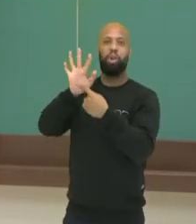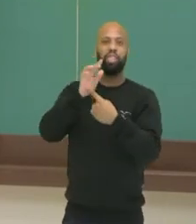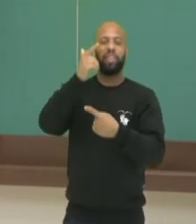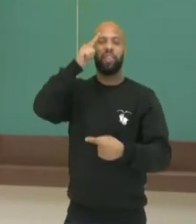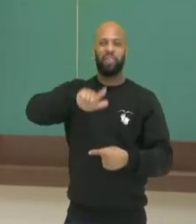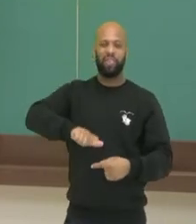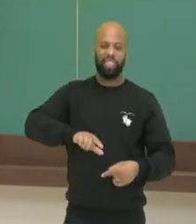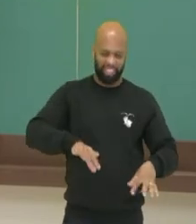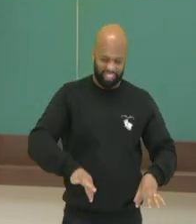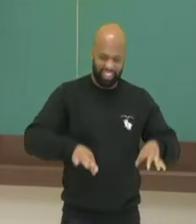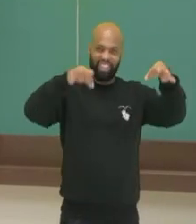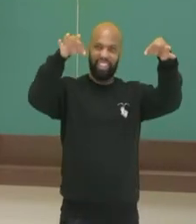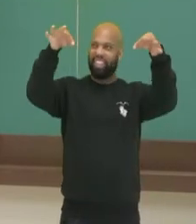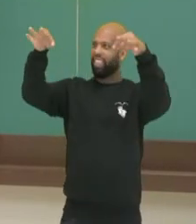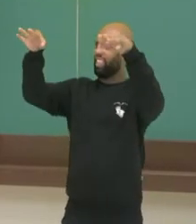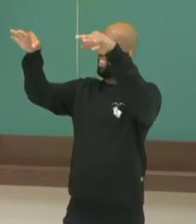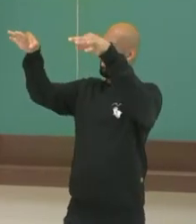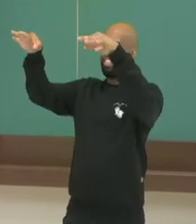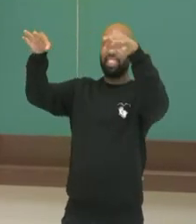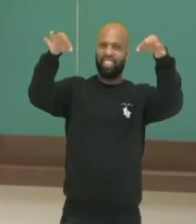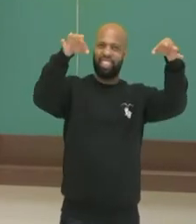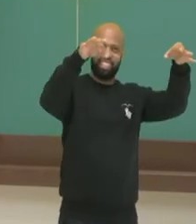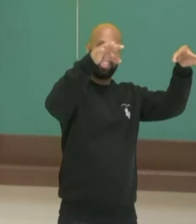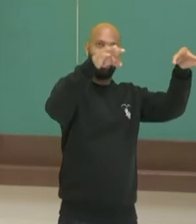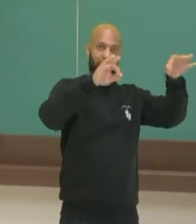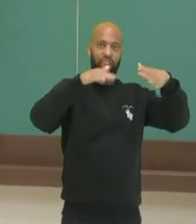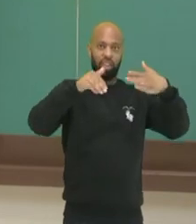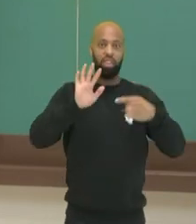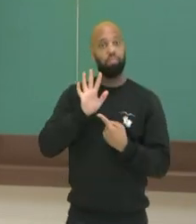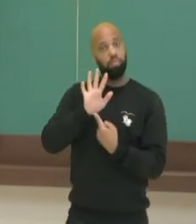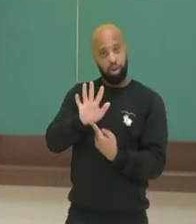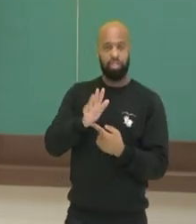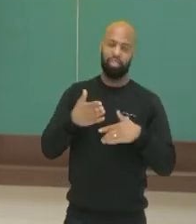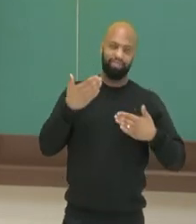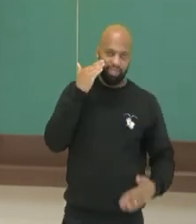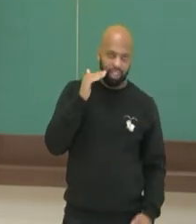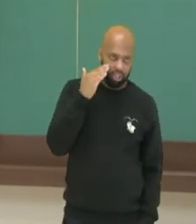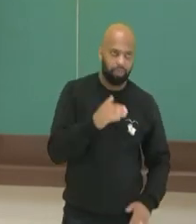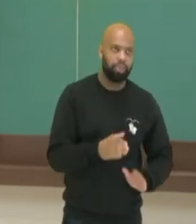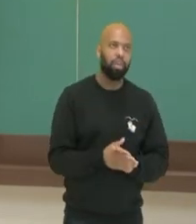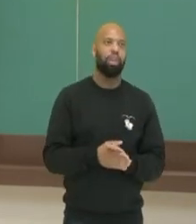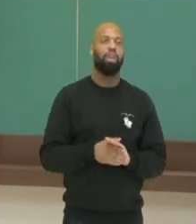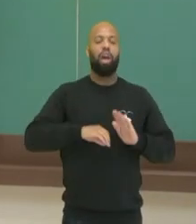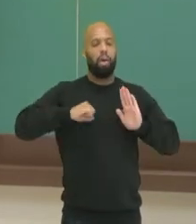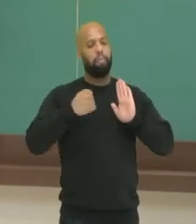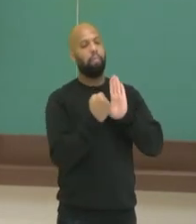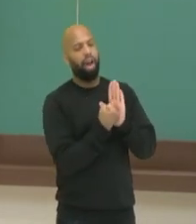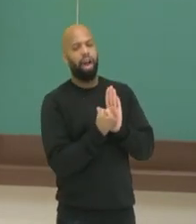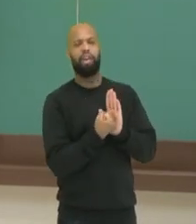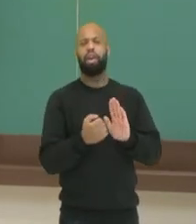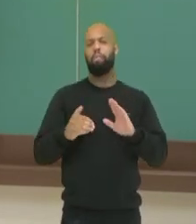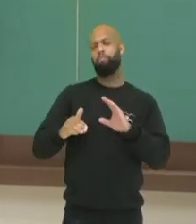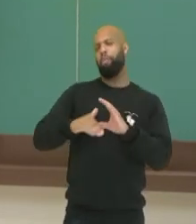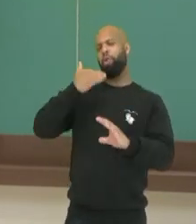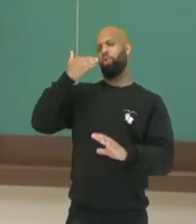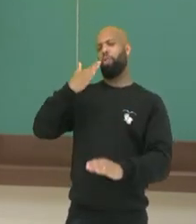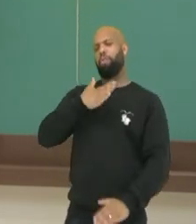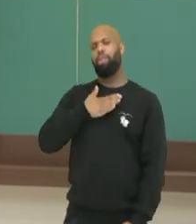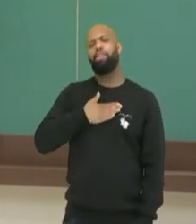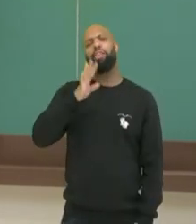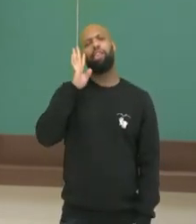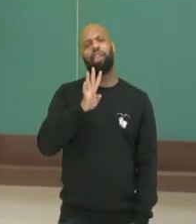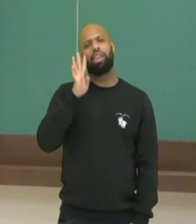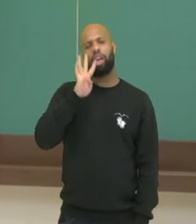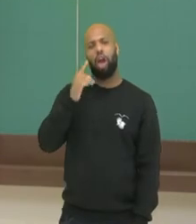ganhei esse passador de slides. Eu fazia propaganda do passador de slides. A marca Taú mandou para mim, olha que legal que é,